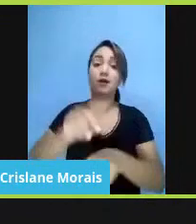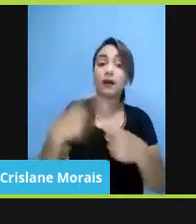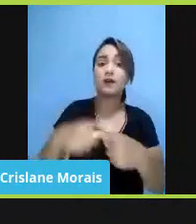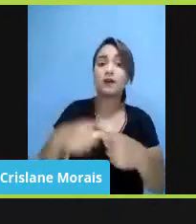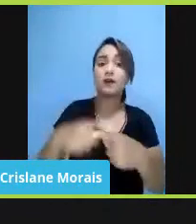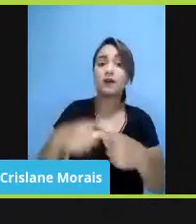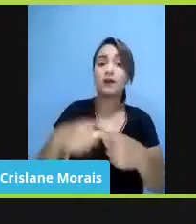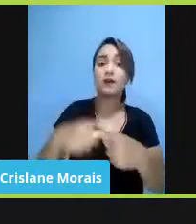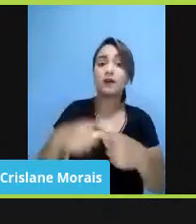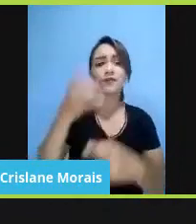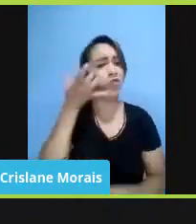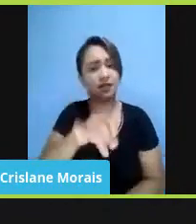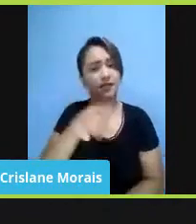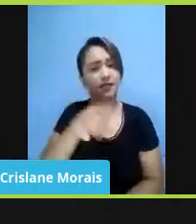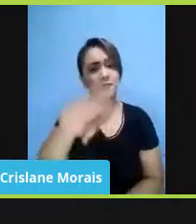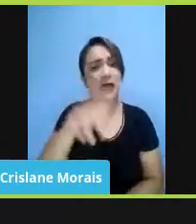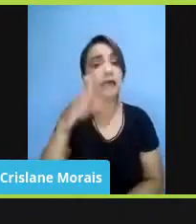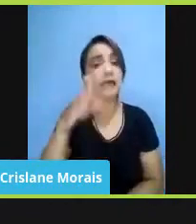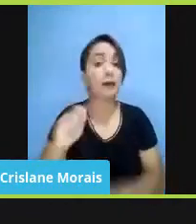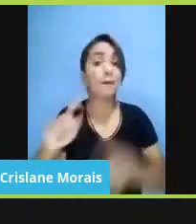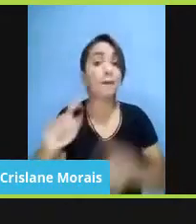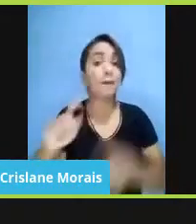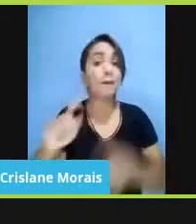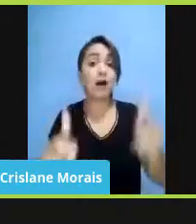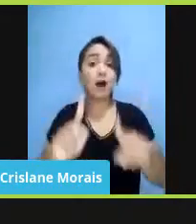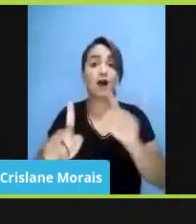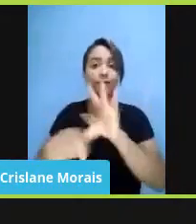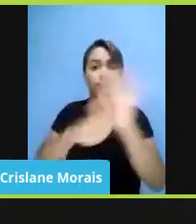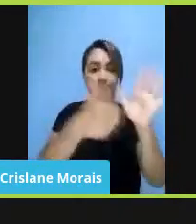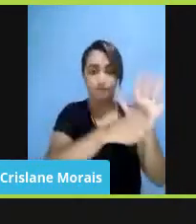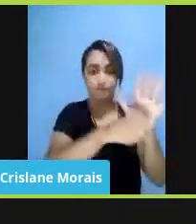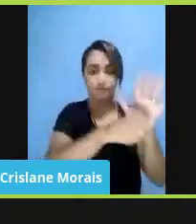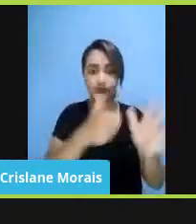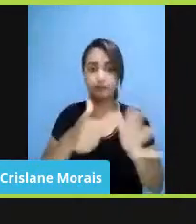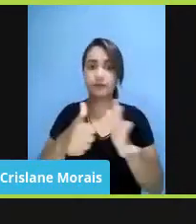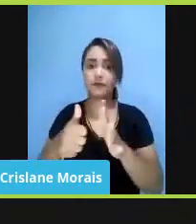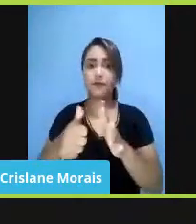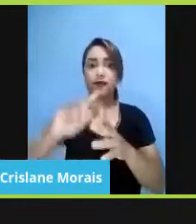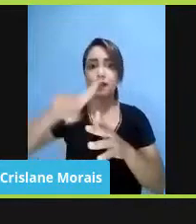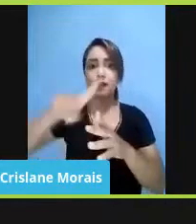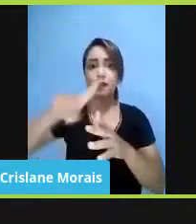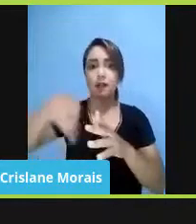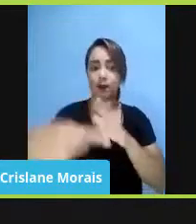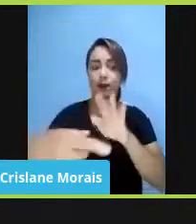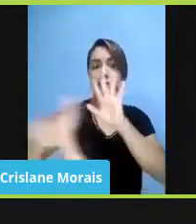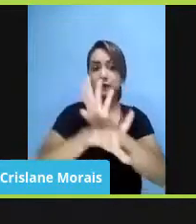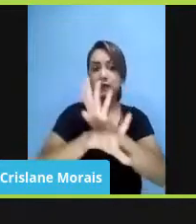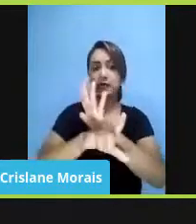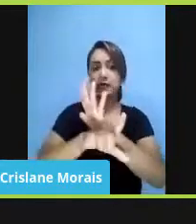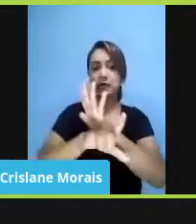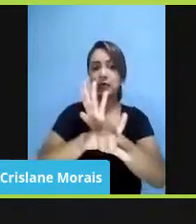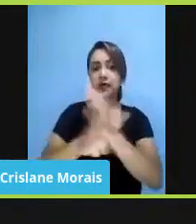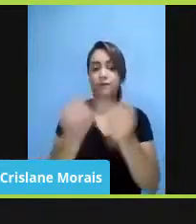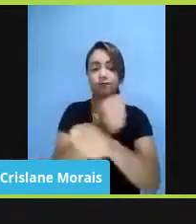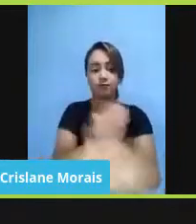noção, é, um dos primeiros atos após a Lei Áurea, que é de 1988, 1980,